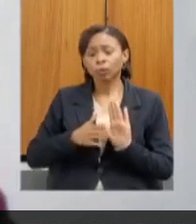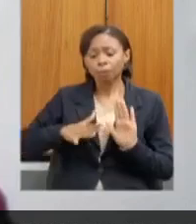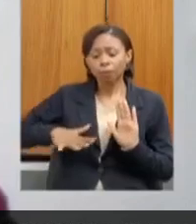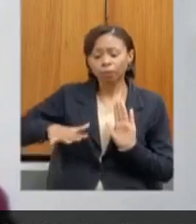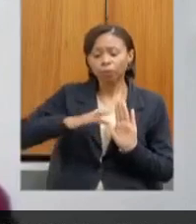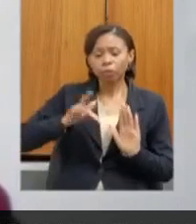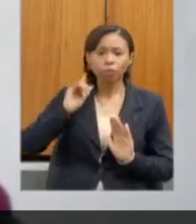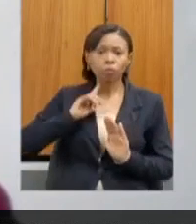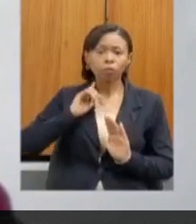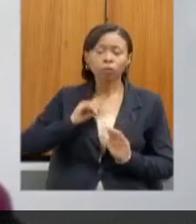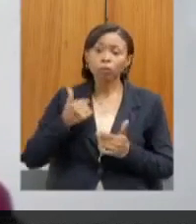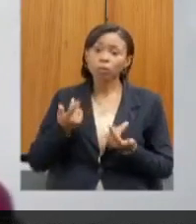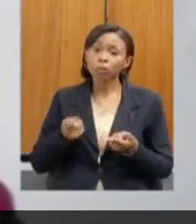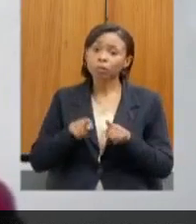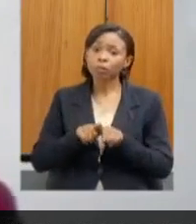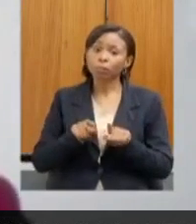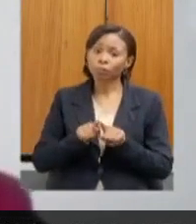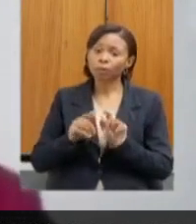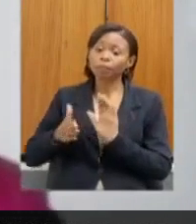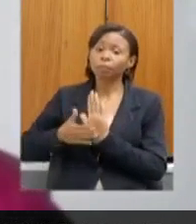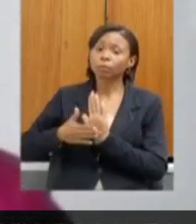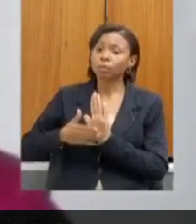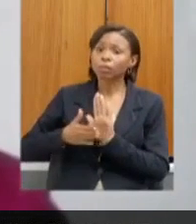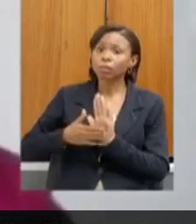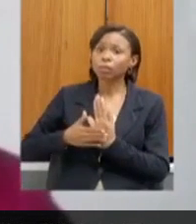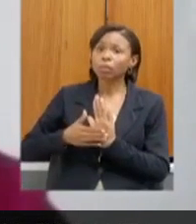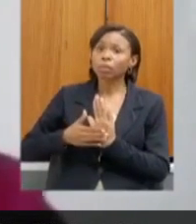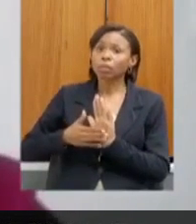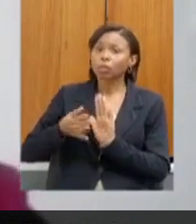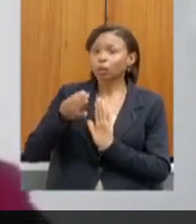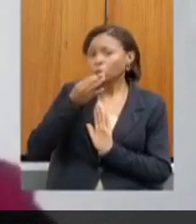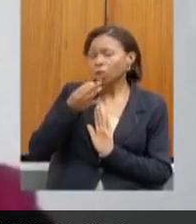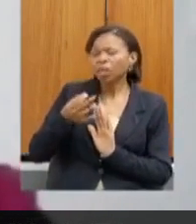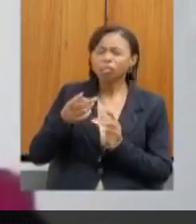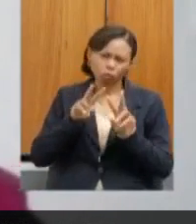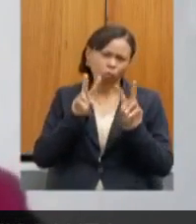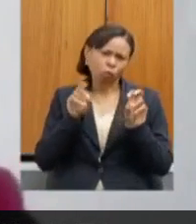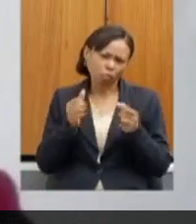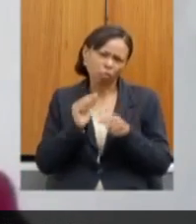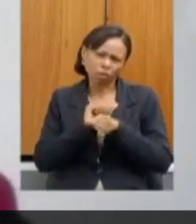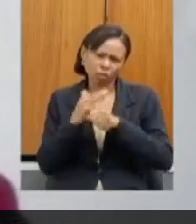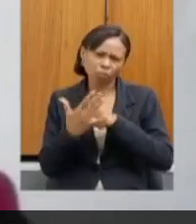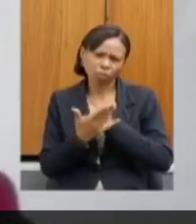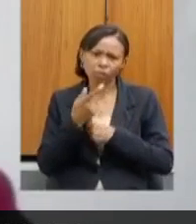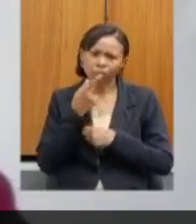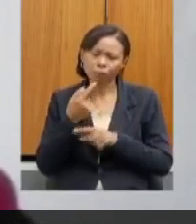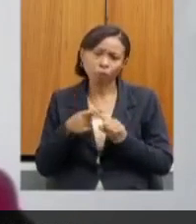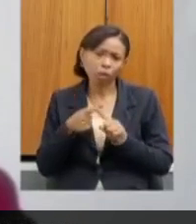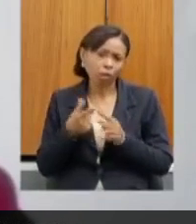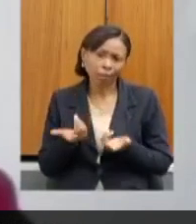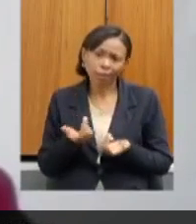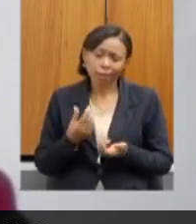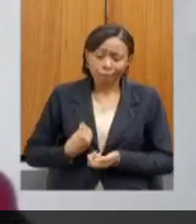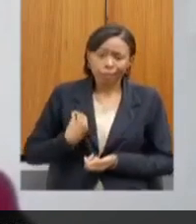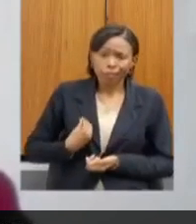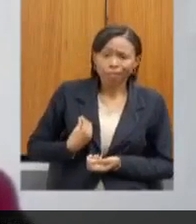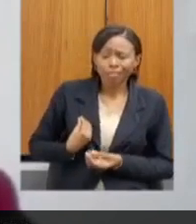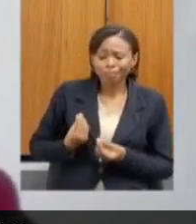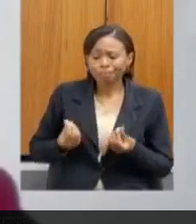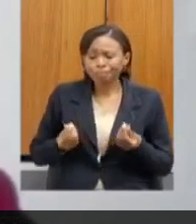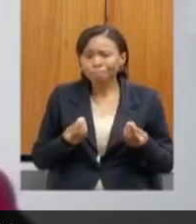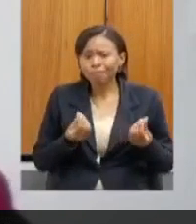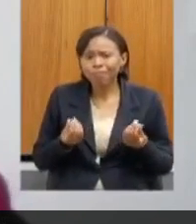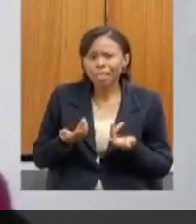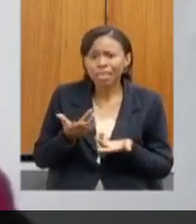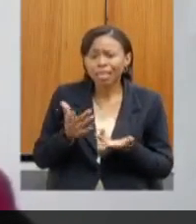qual a medida propositiva também adotada pela Secretaria. Eu estou falando em termos de pandemia em que, é lógico, a vida está mais fragilizada, comunidades mais